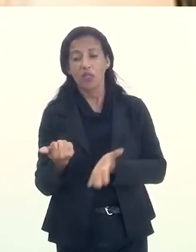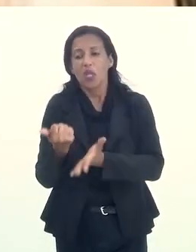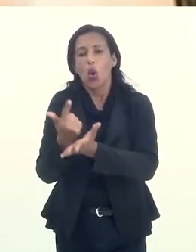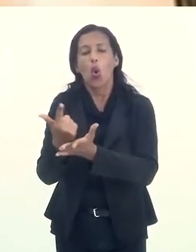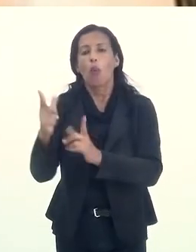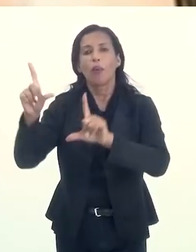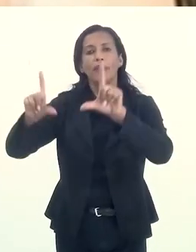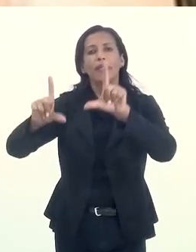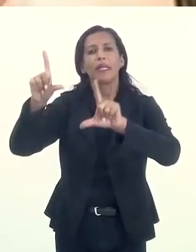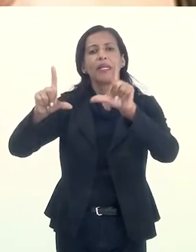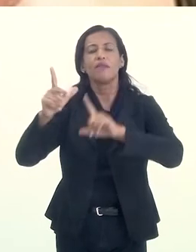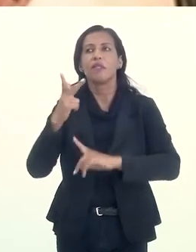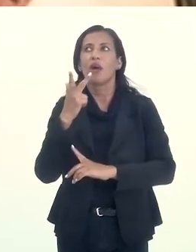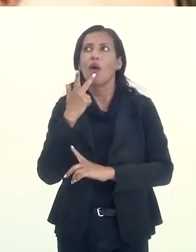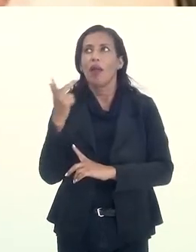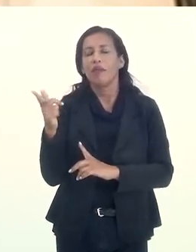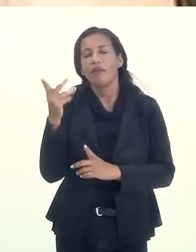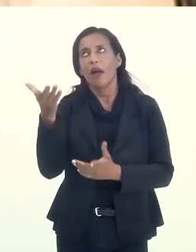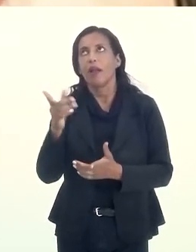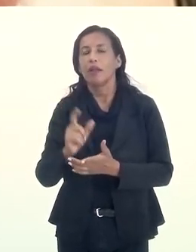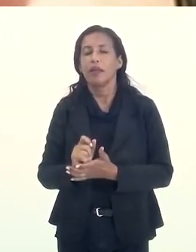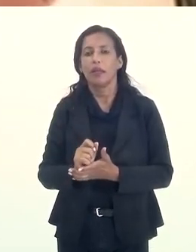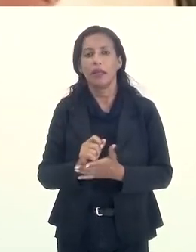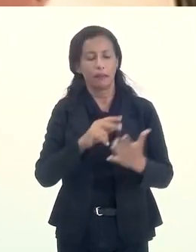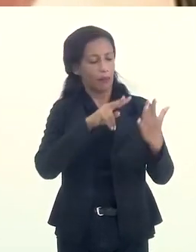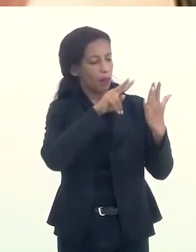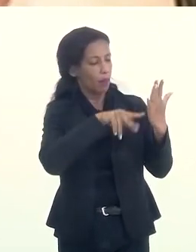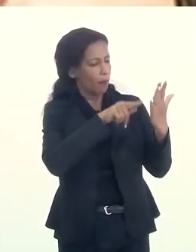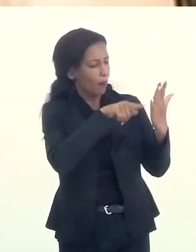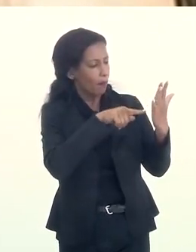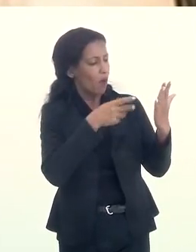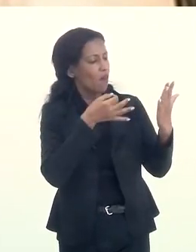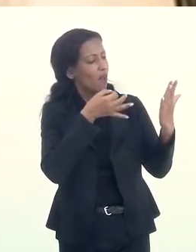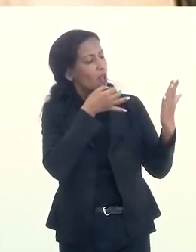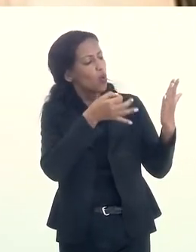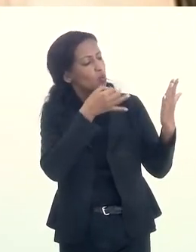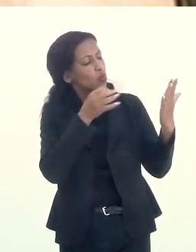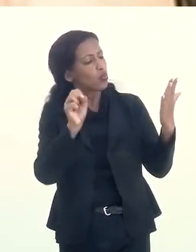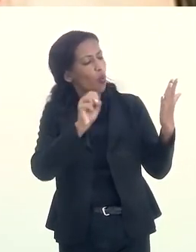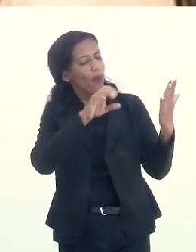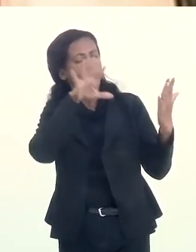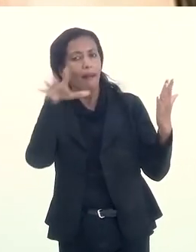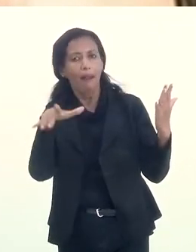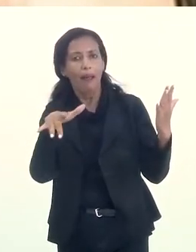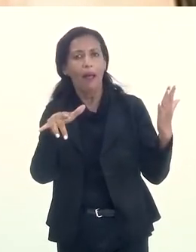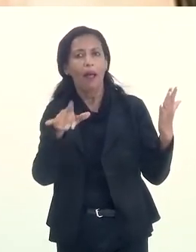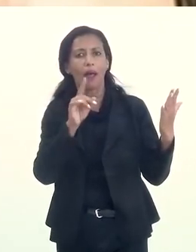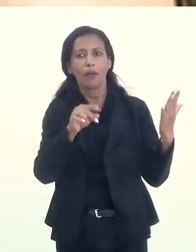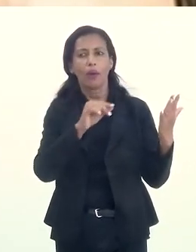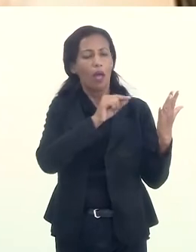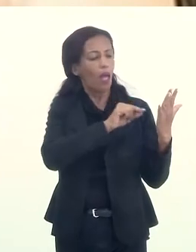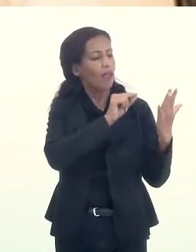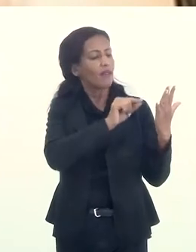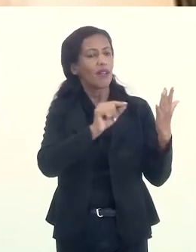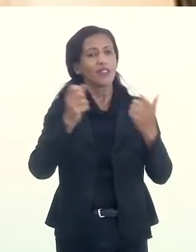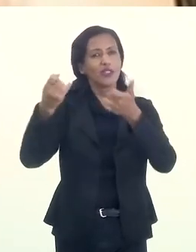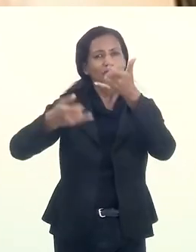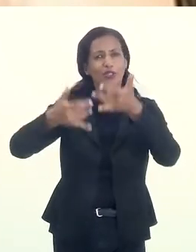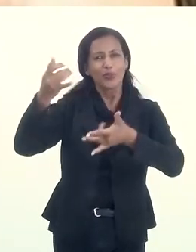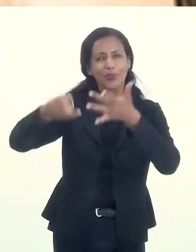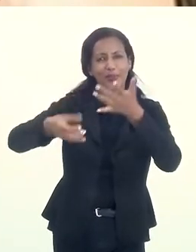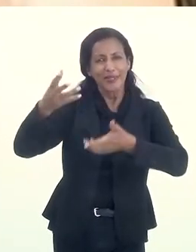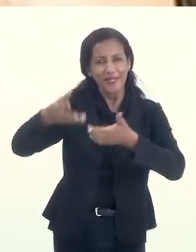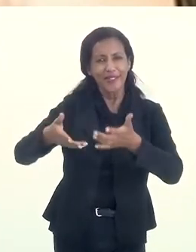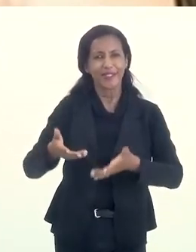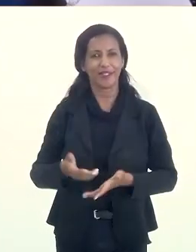você compra um aparelho de televisão, ele diz que esse aparelho tem um som, o som é claro. Olha, isso é uma sinestesia, isso é uma